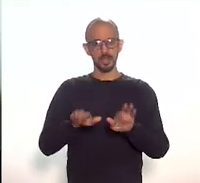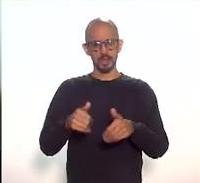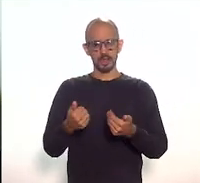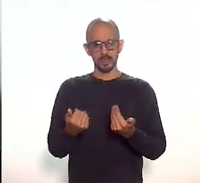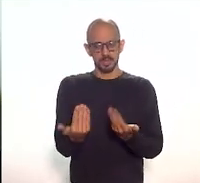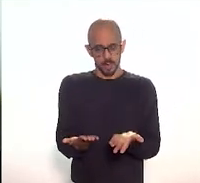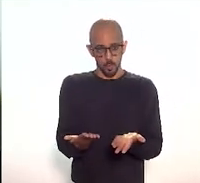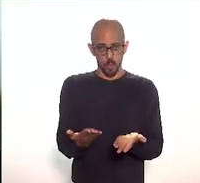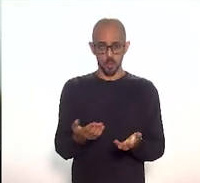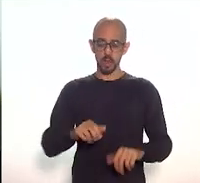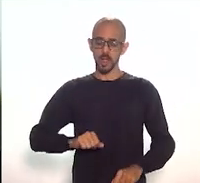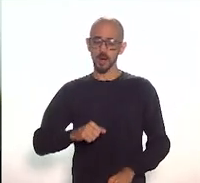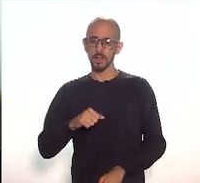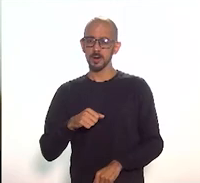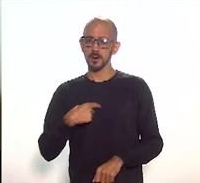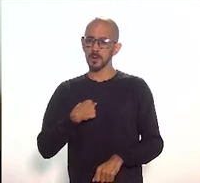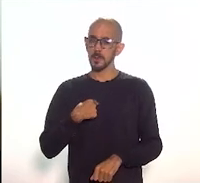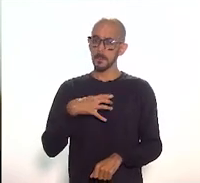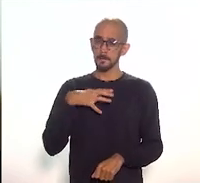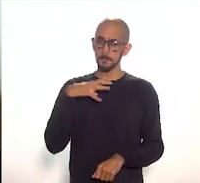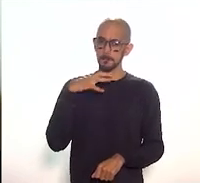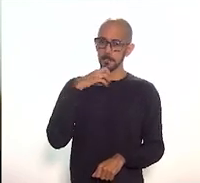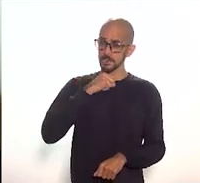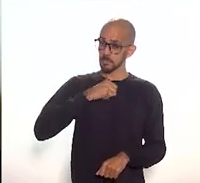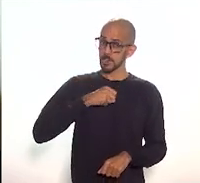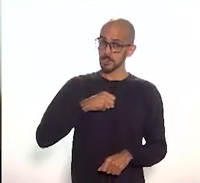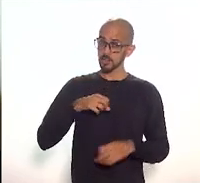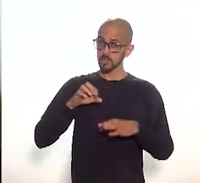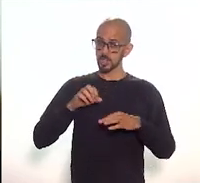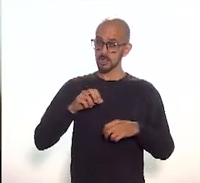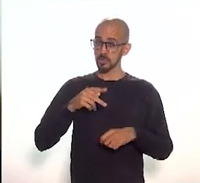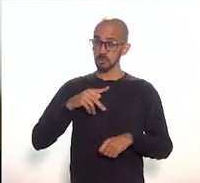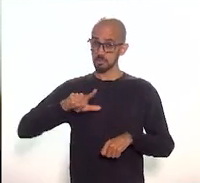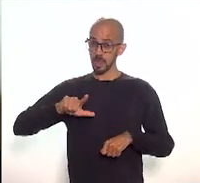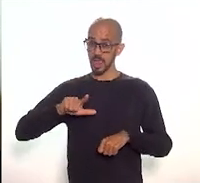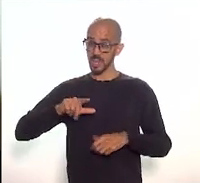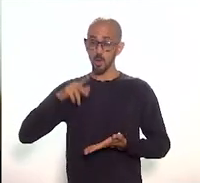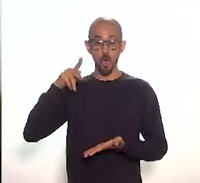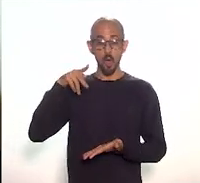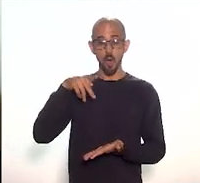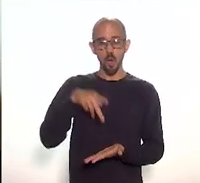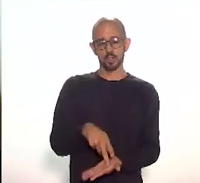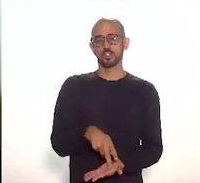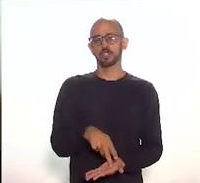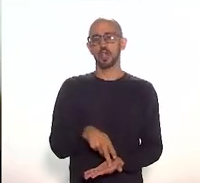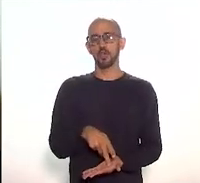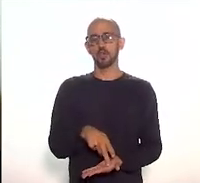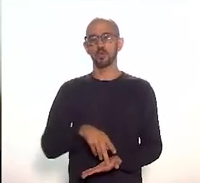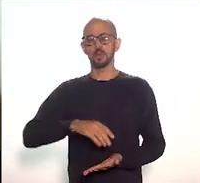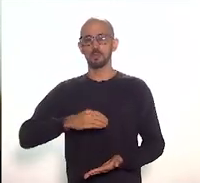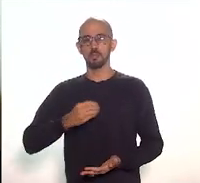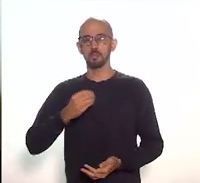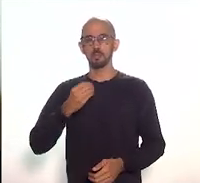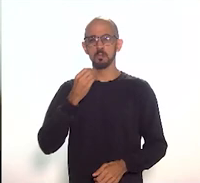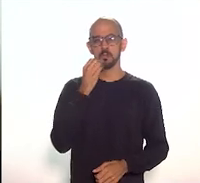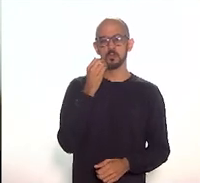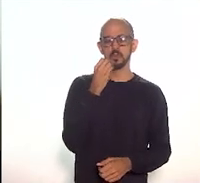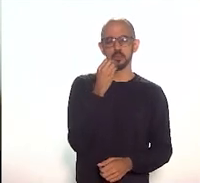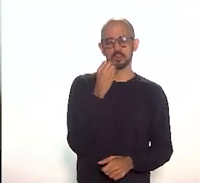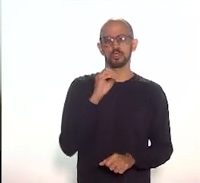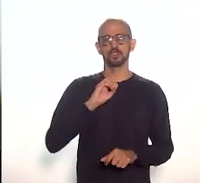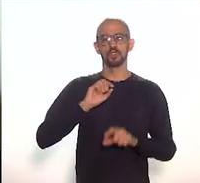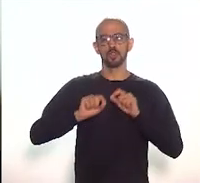seria um projeto original e que poderia se estruturar posteriormente